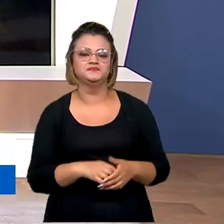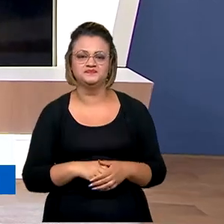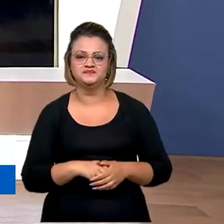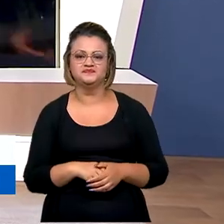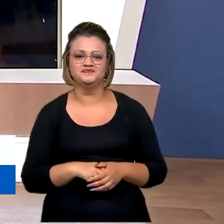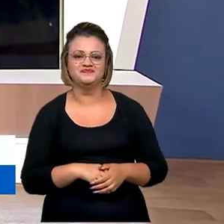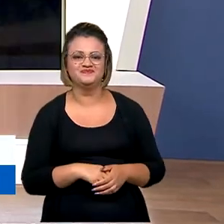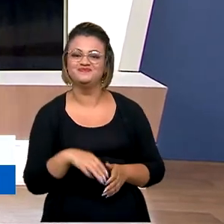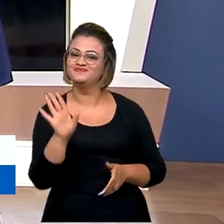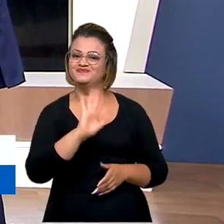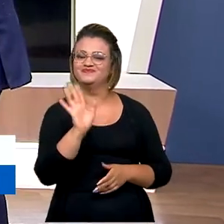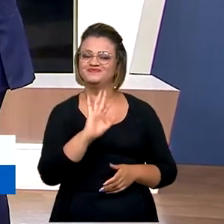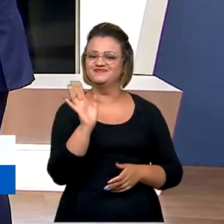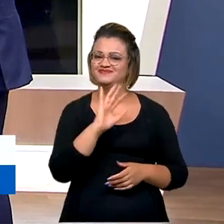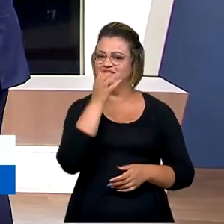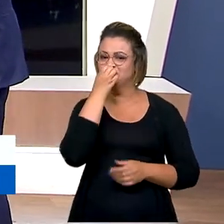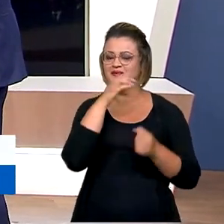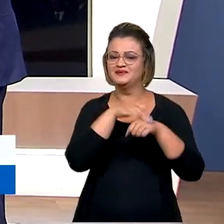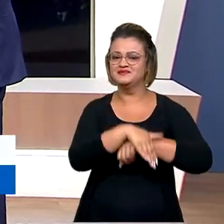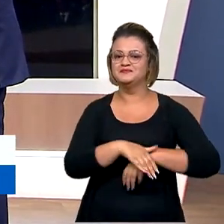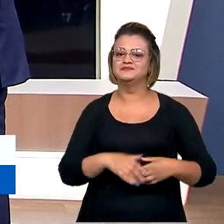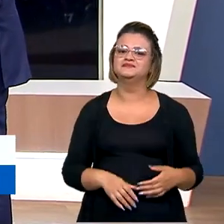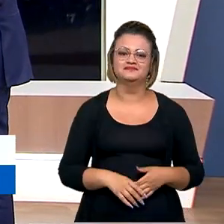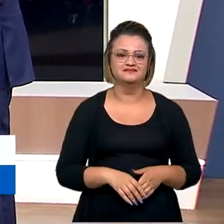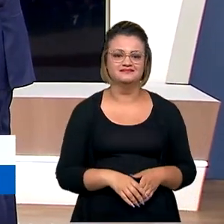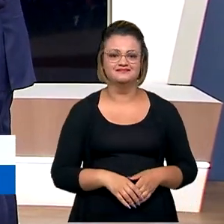Vanessa Casalino. Oi, Vanessa, boa noite.